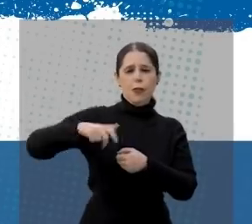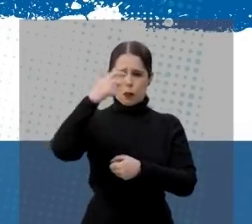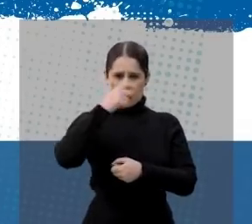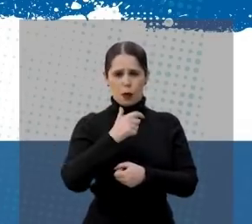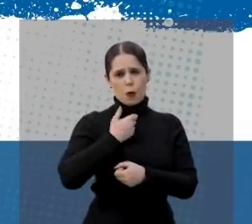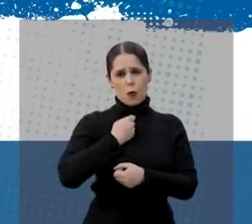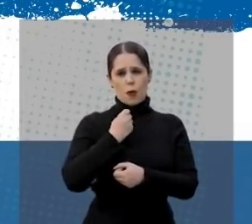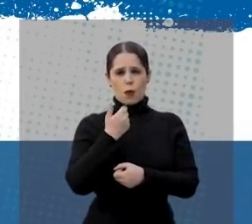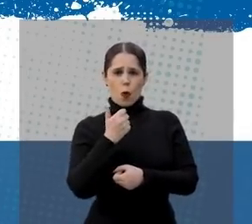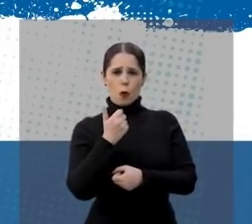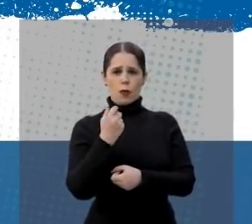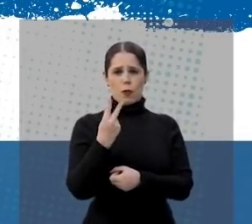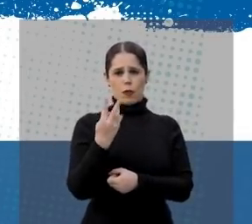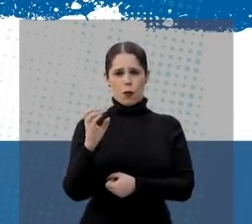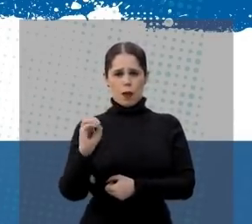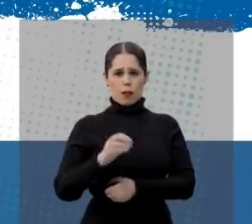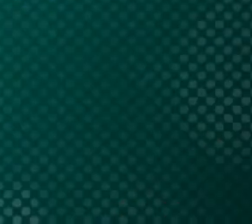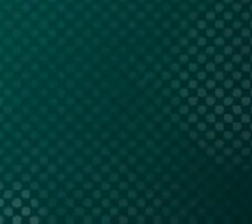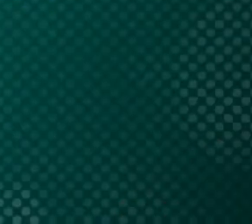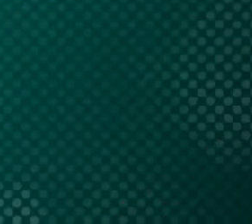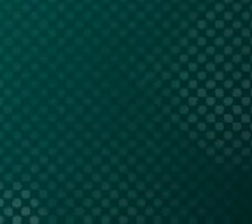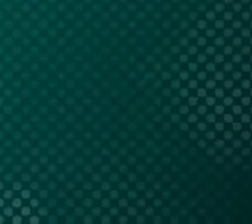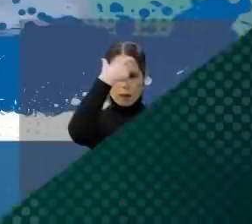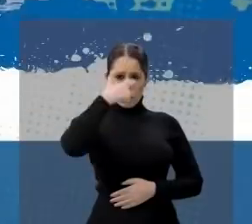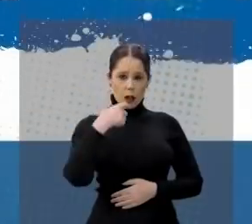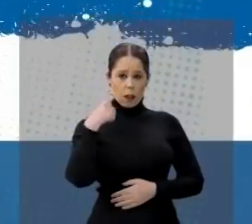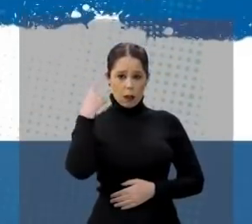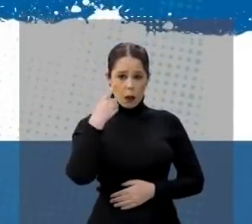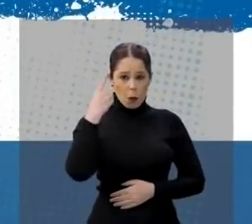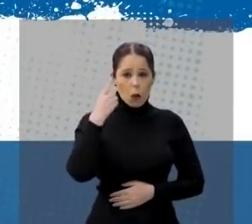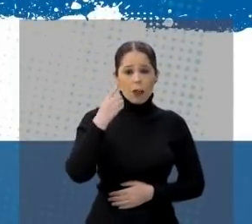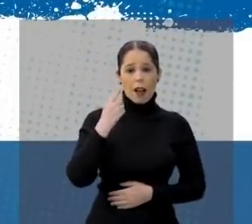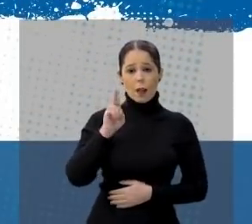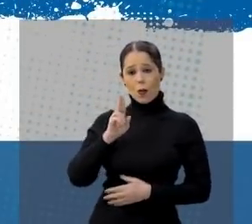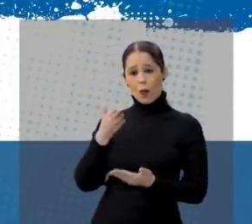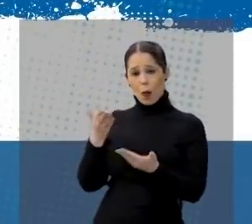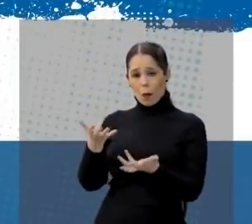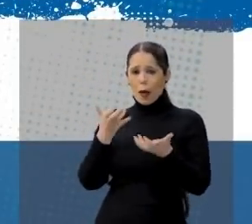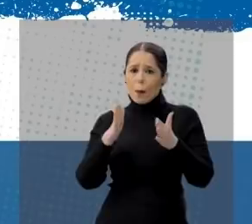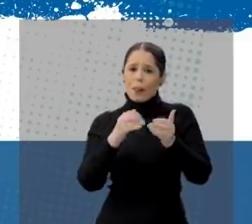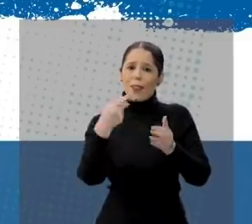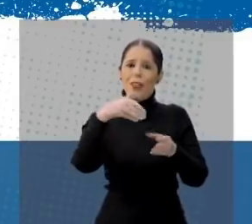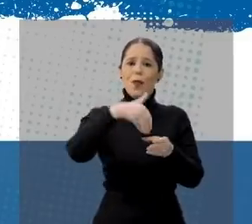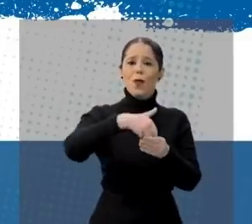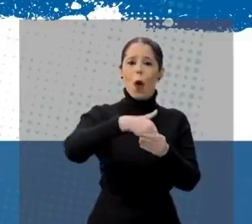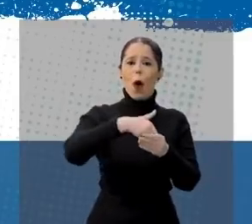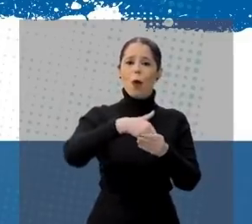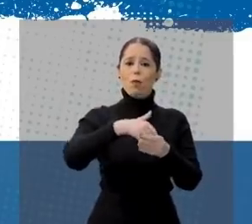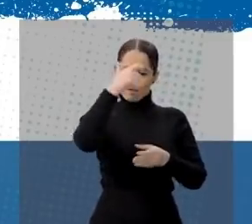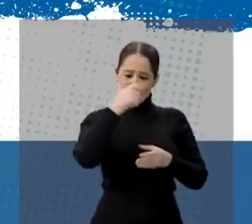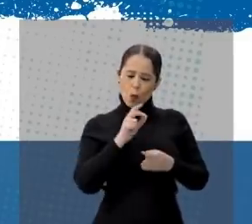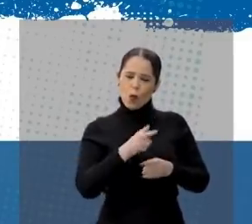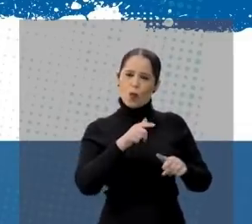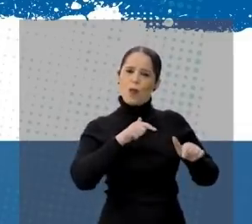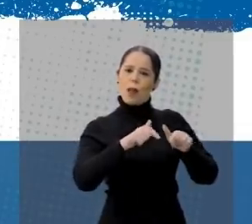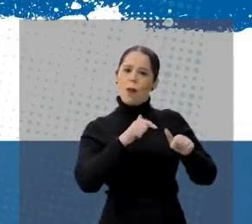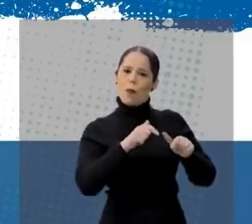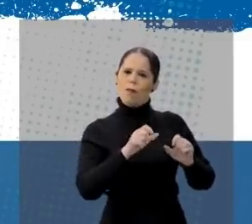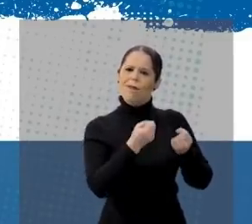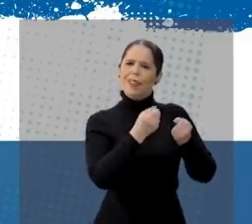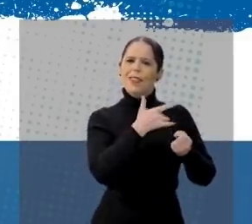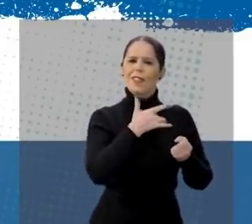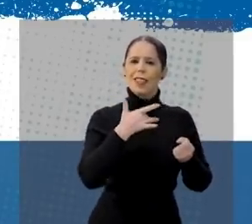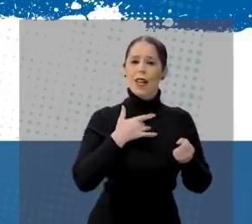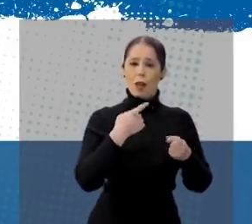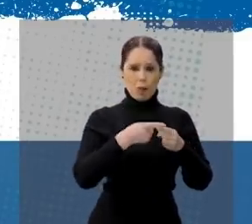municípios. Brito, 11240. Sou o deputado Klasman e quero pedir o seu voto para seguir trabalhando